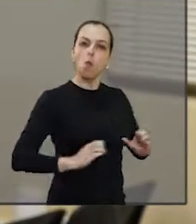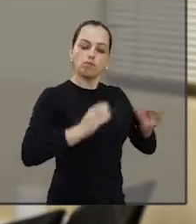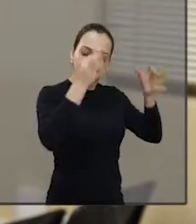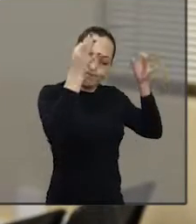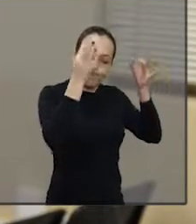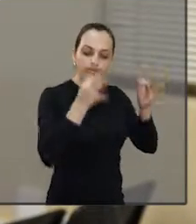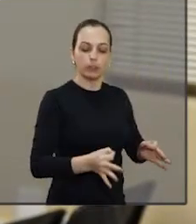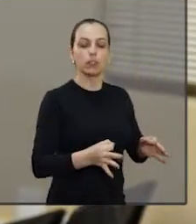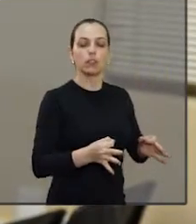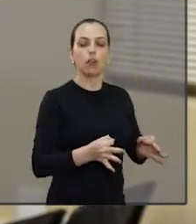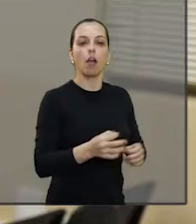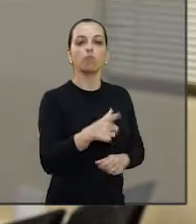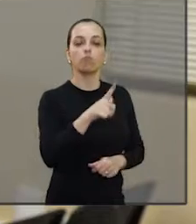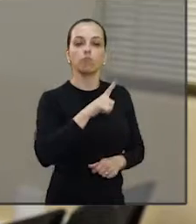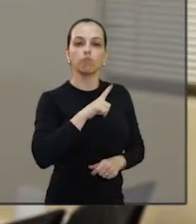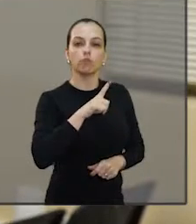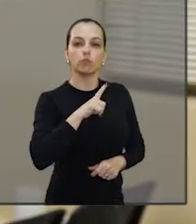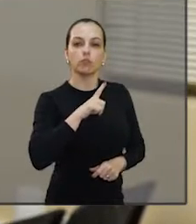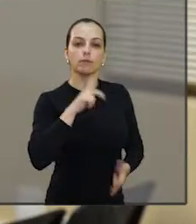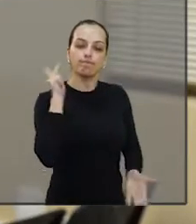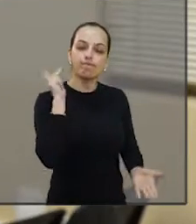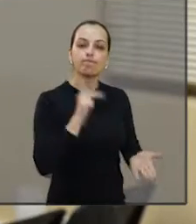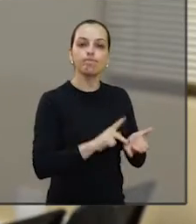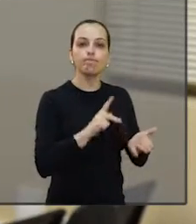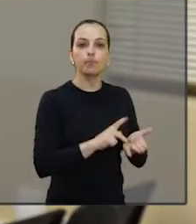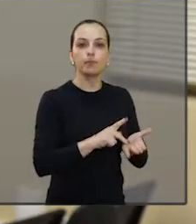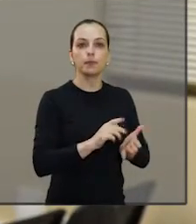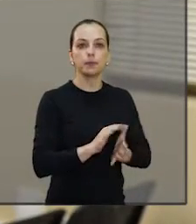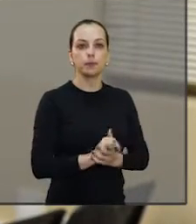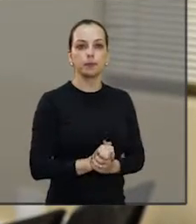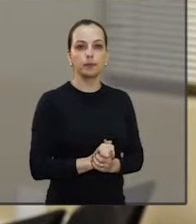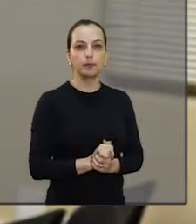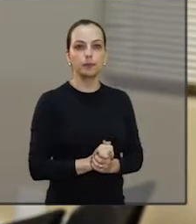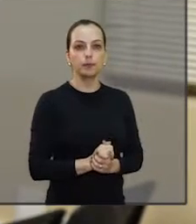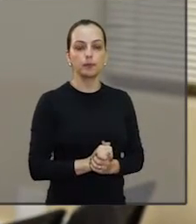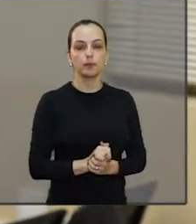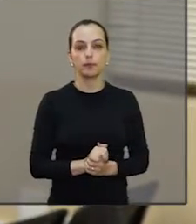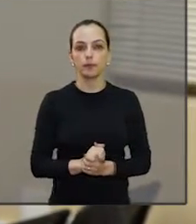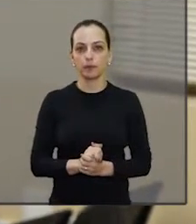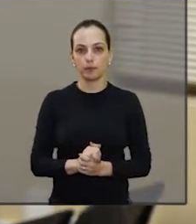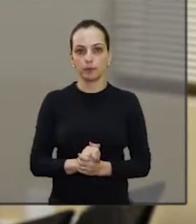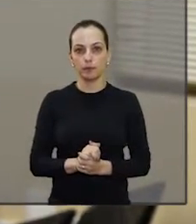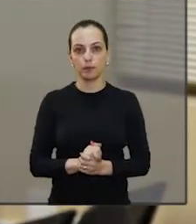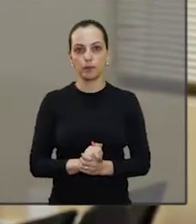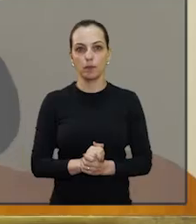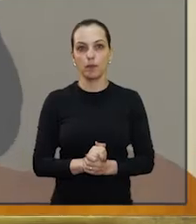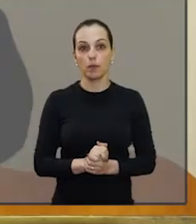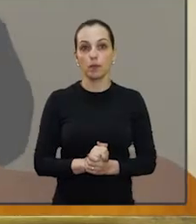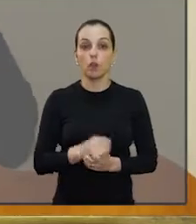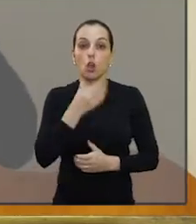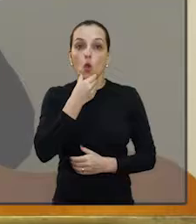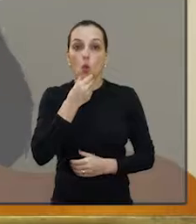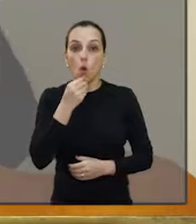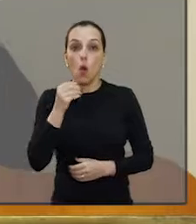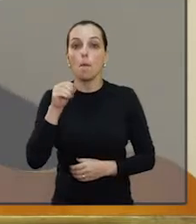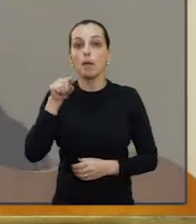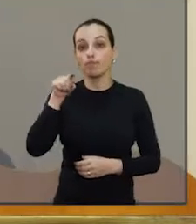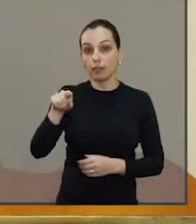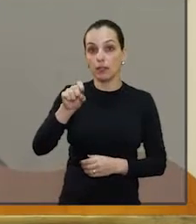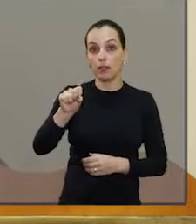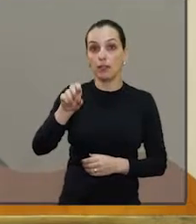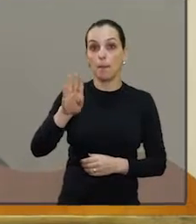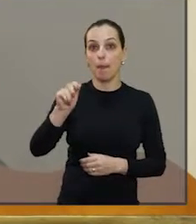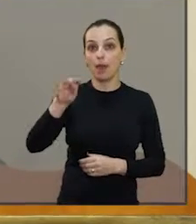humano de moral, ética, que deve ser exemplo para todos os demais da sociedade. O homenageado